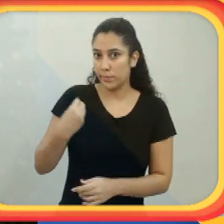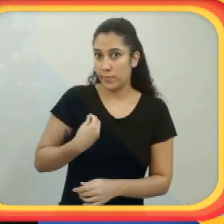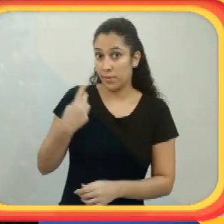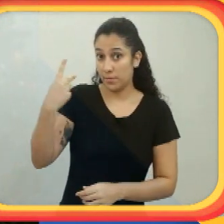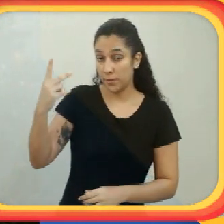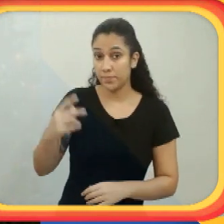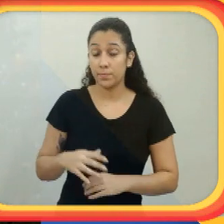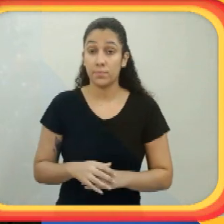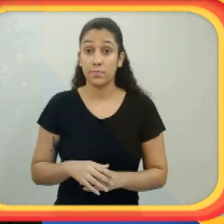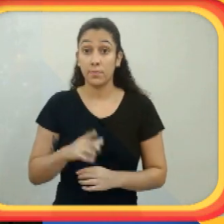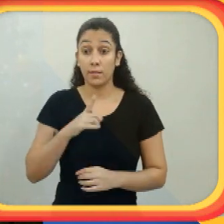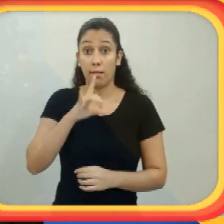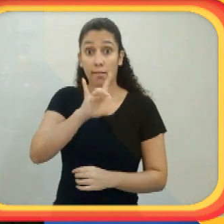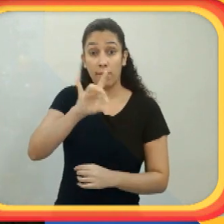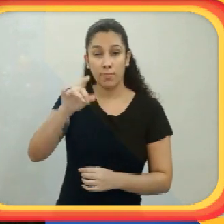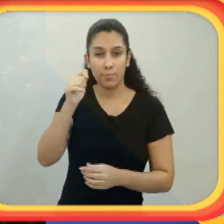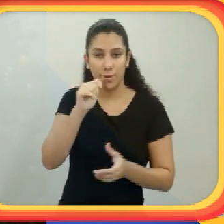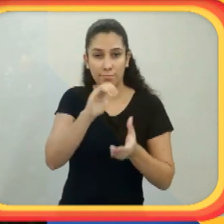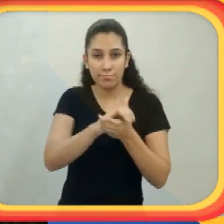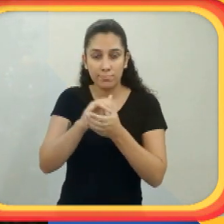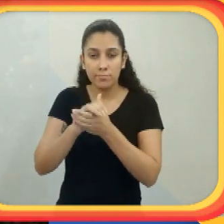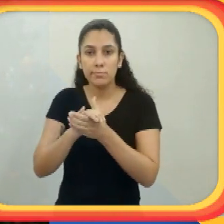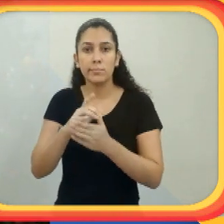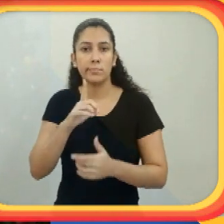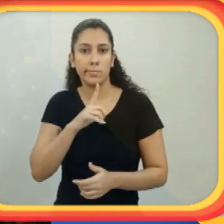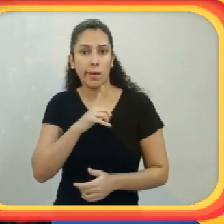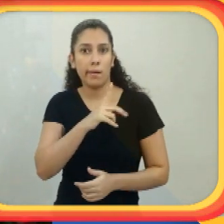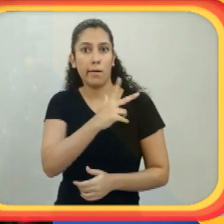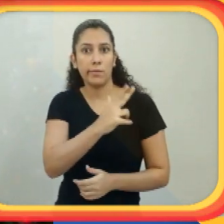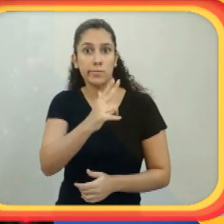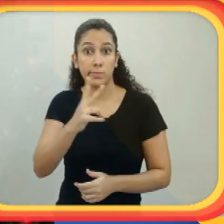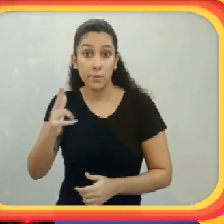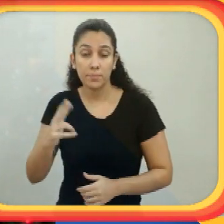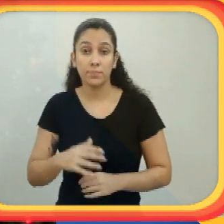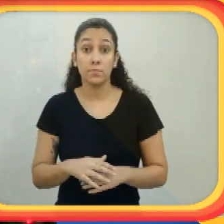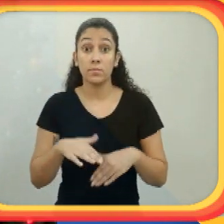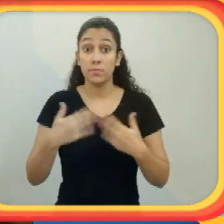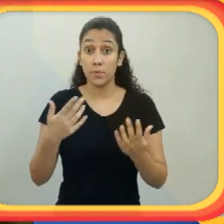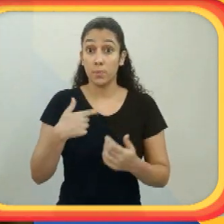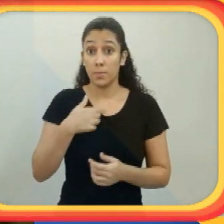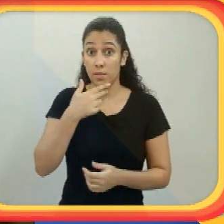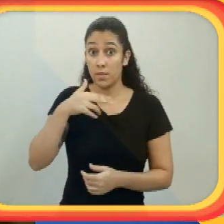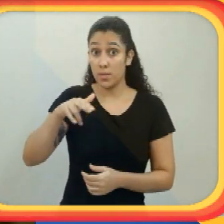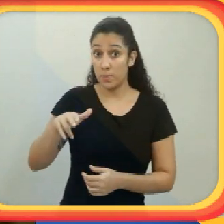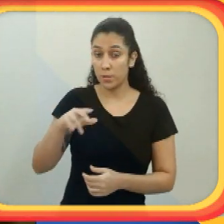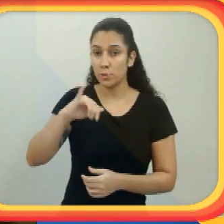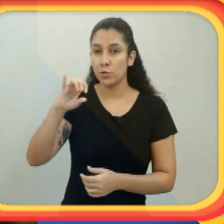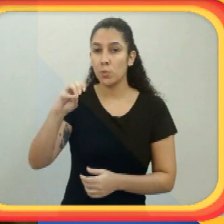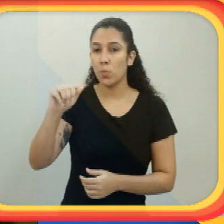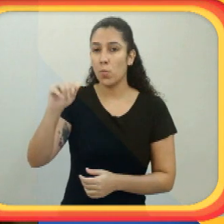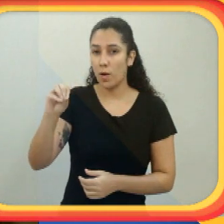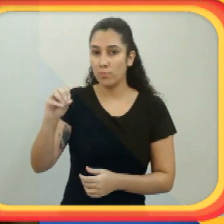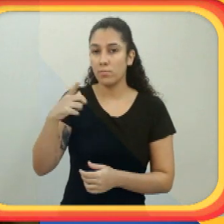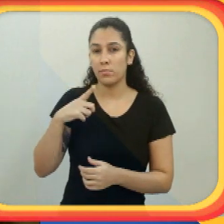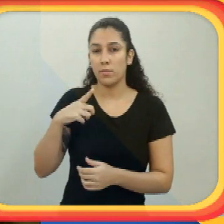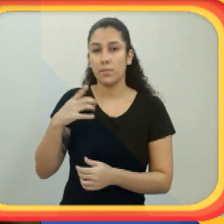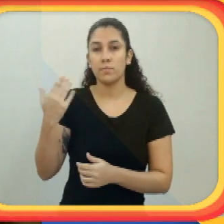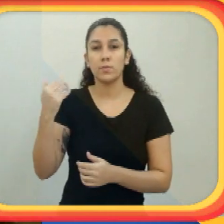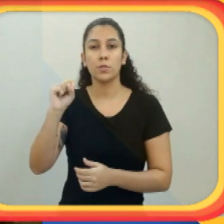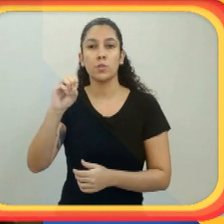vezes na vida. E com cada uma das esposas, ele teve um casal. E aí, o meu irmão João,